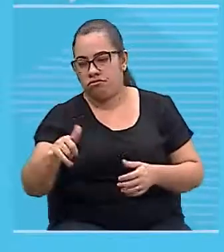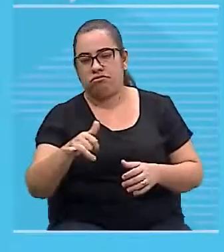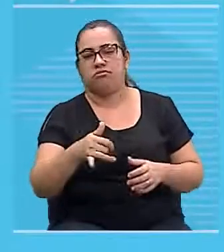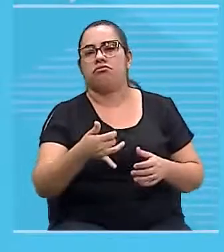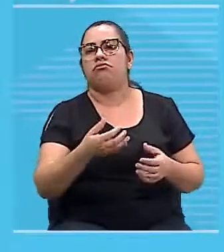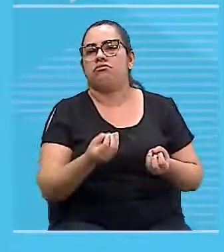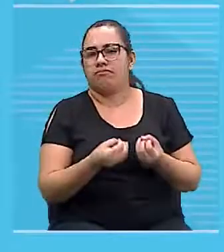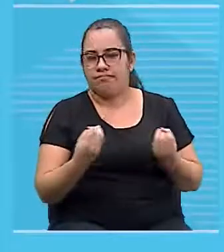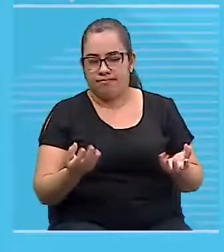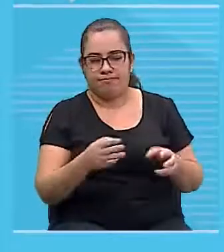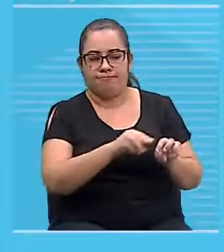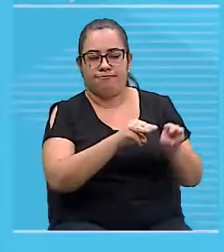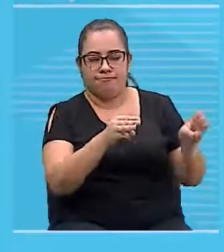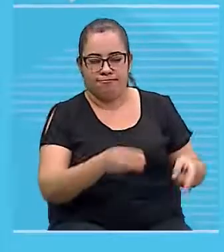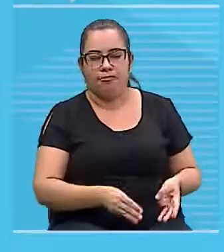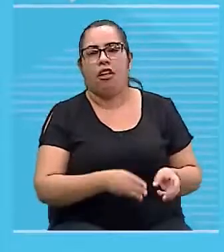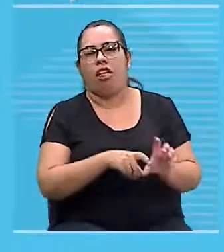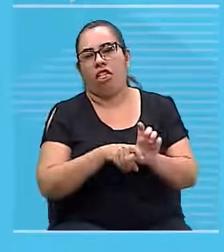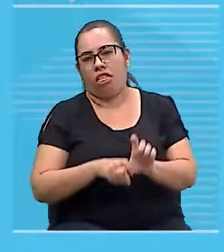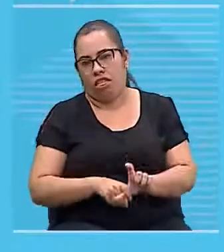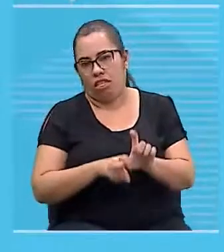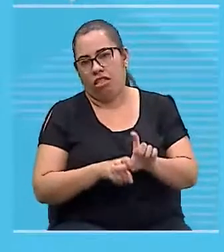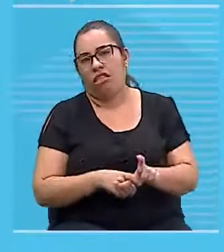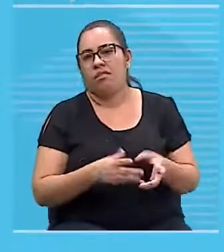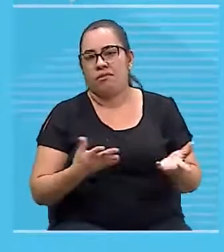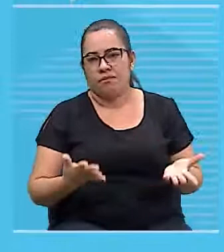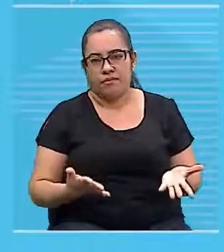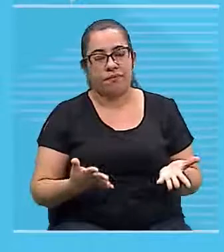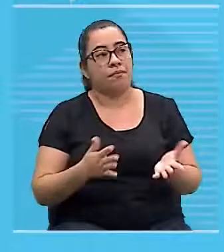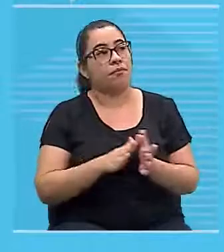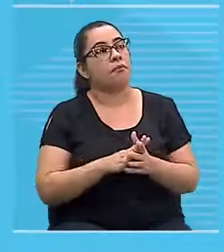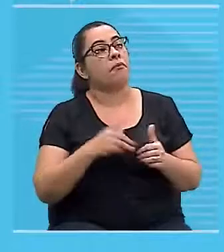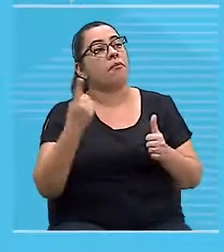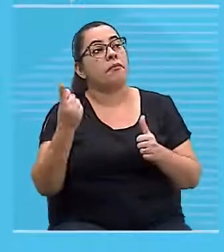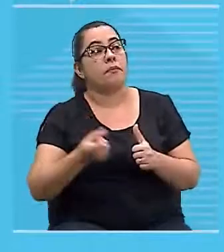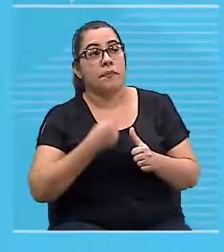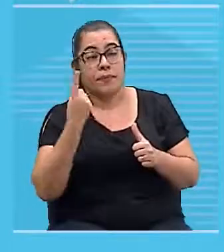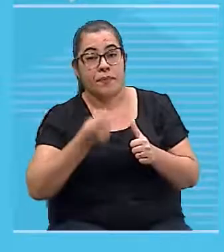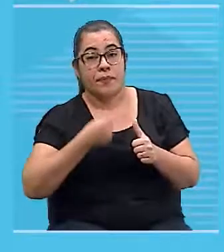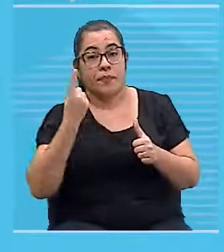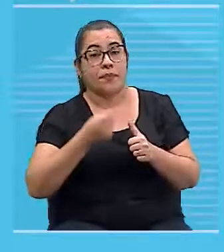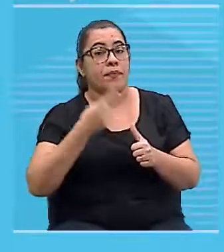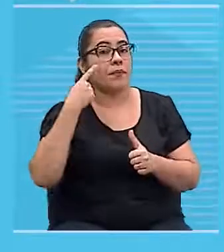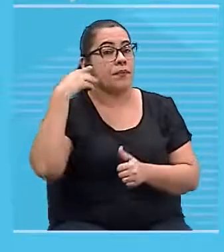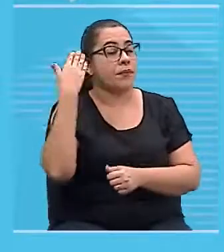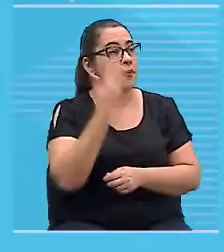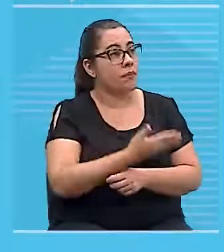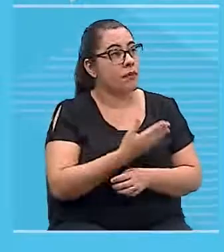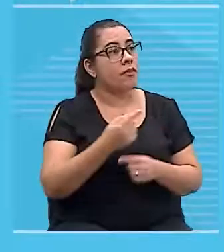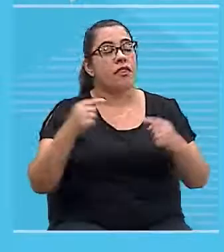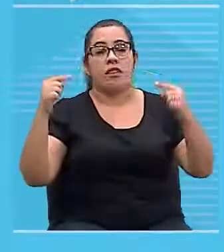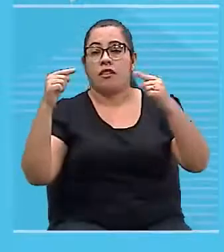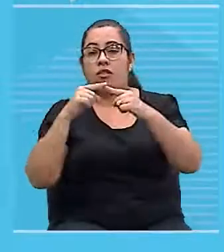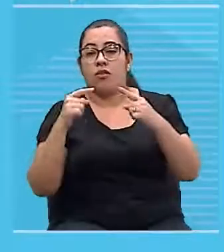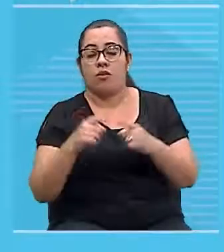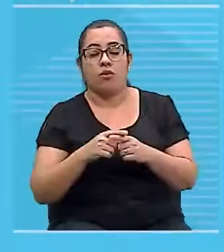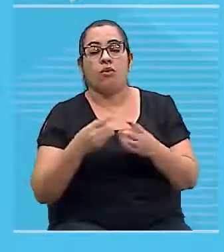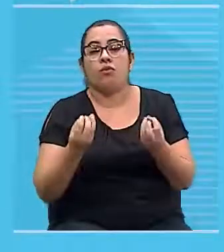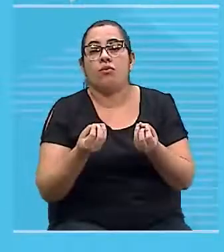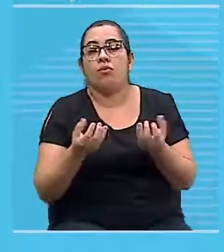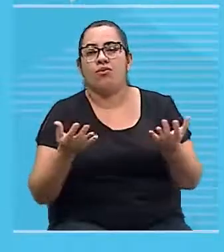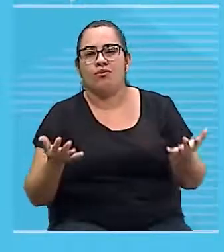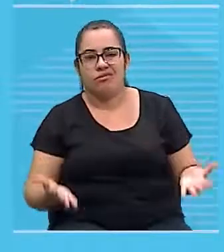Perfeito? E aí, o primeiro caso, a primeira situação que eu coloquei é a situação do sentido